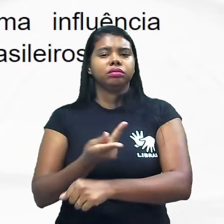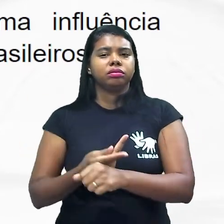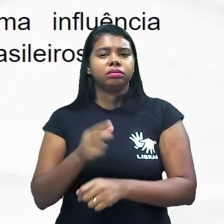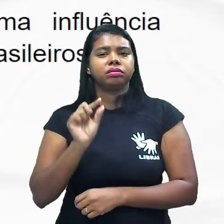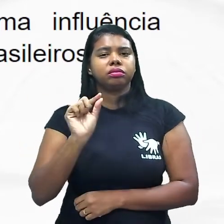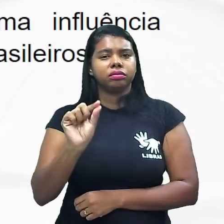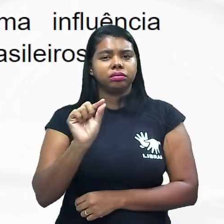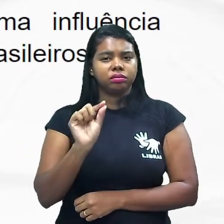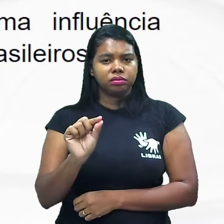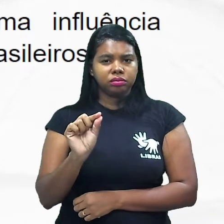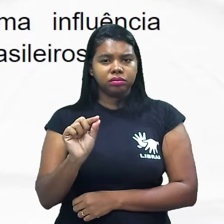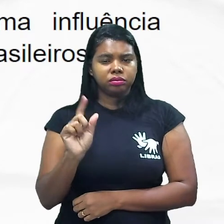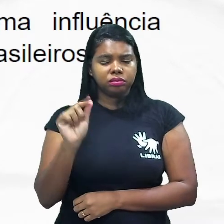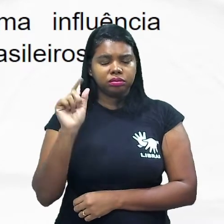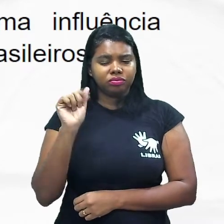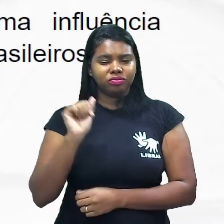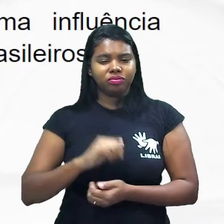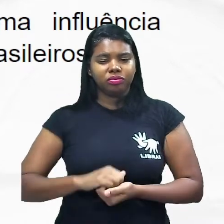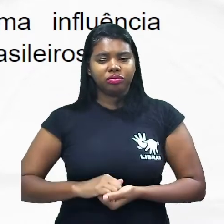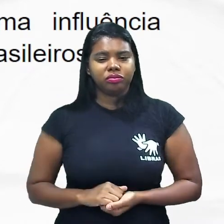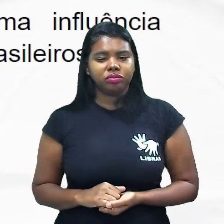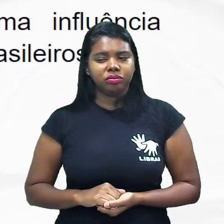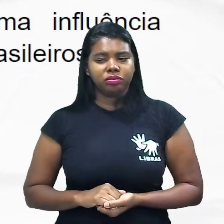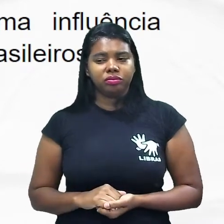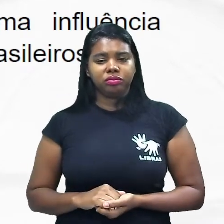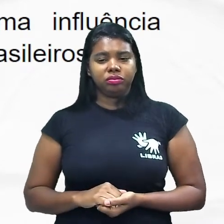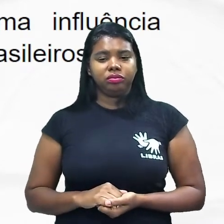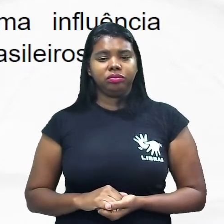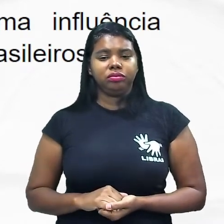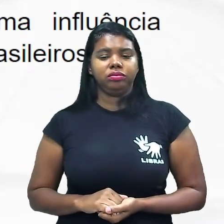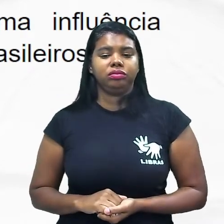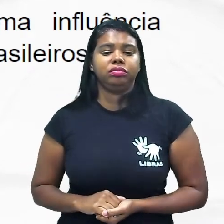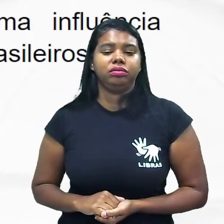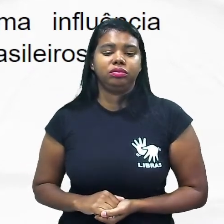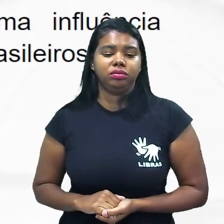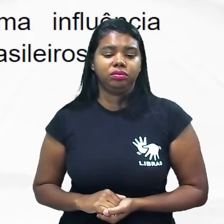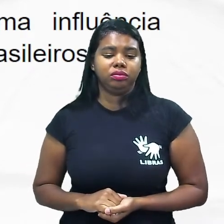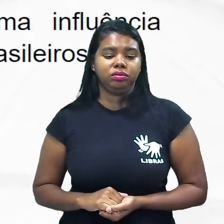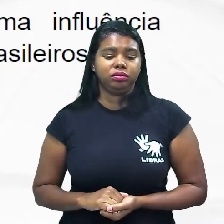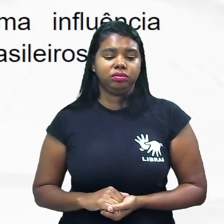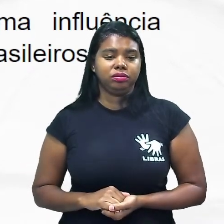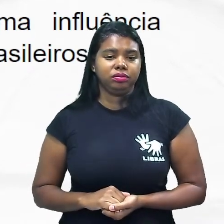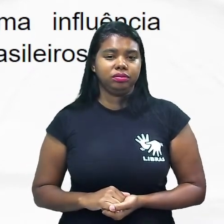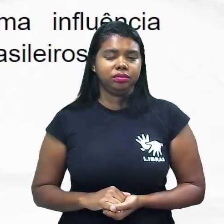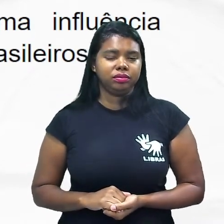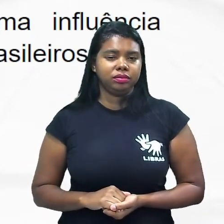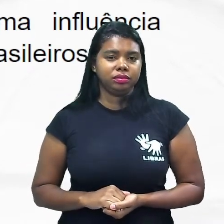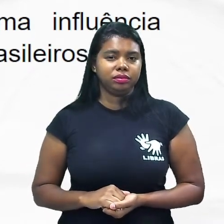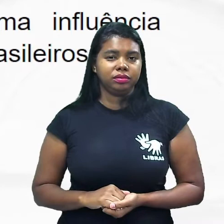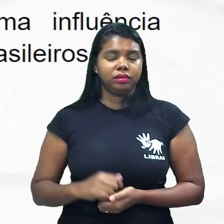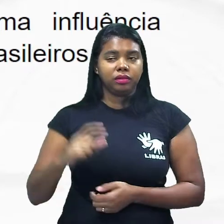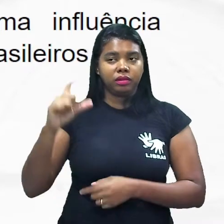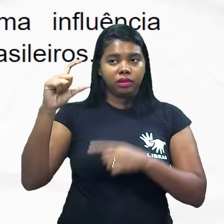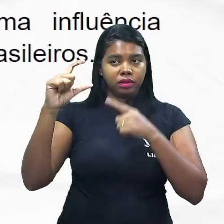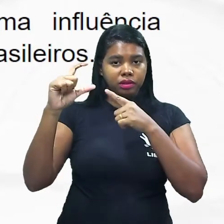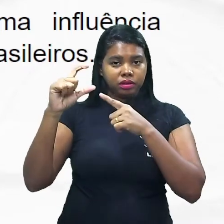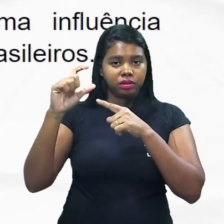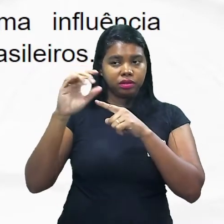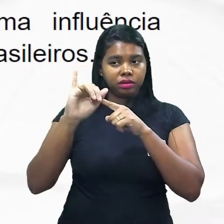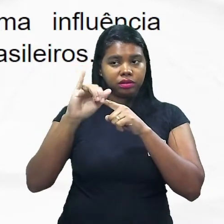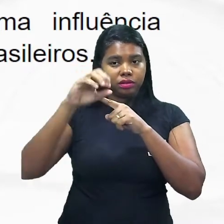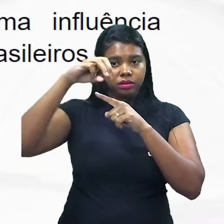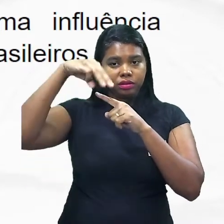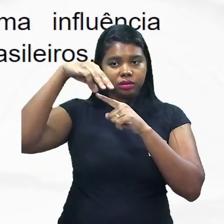compensações financeiras veja só a extinção iminente essa palavra iminente existe a palavra